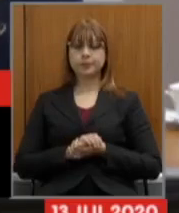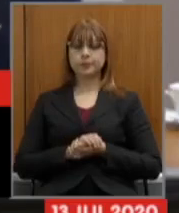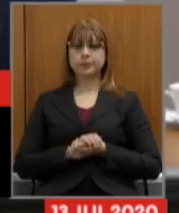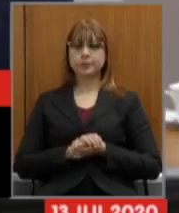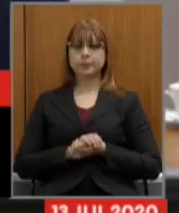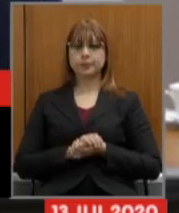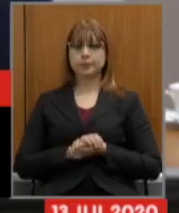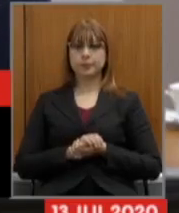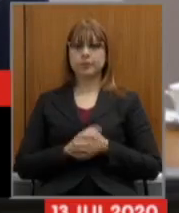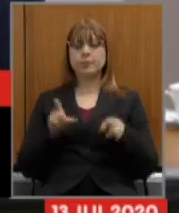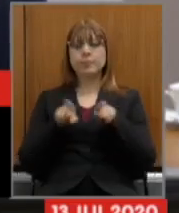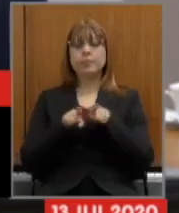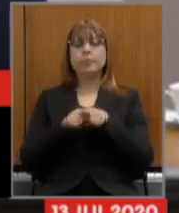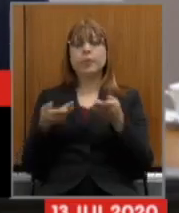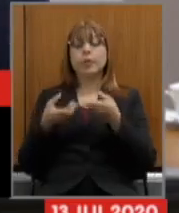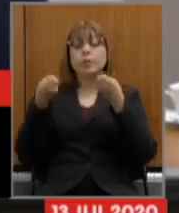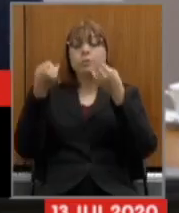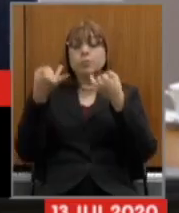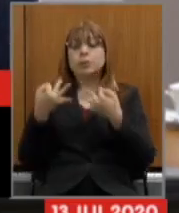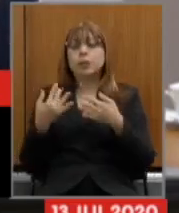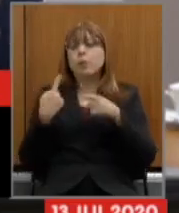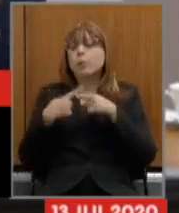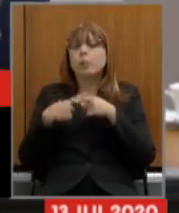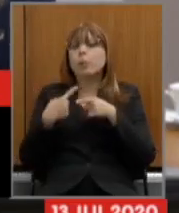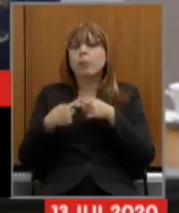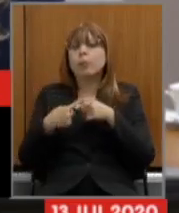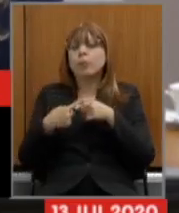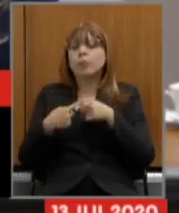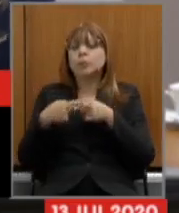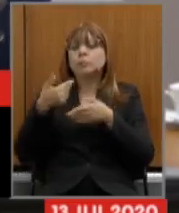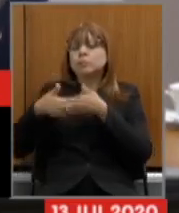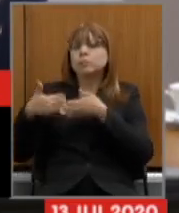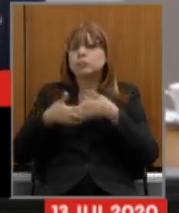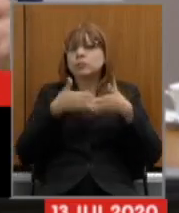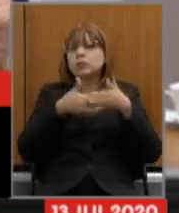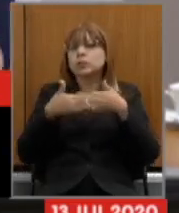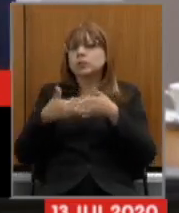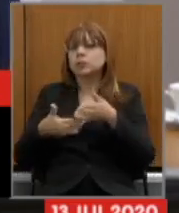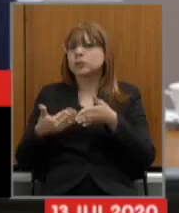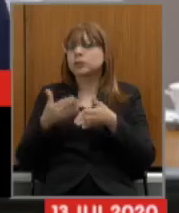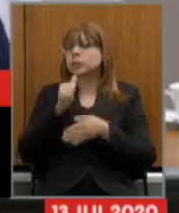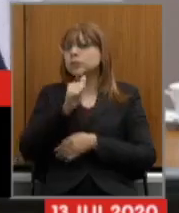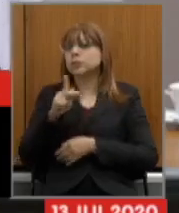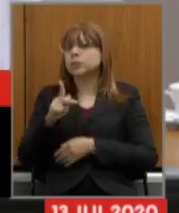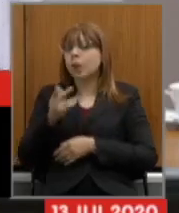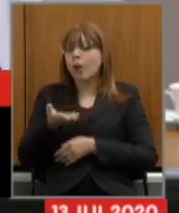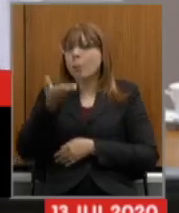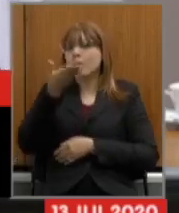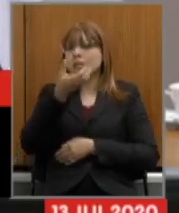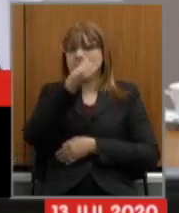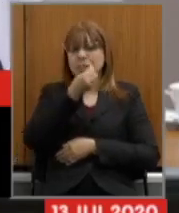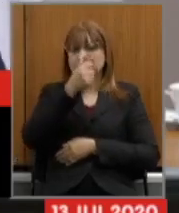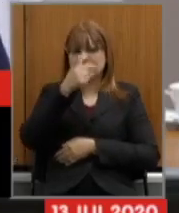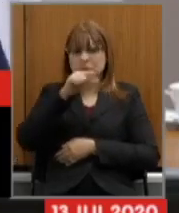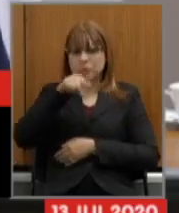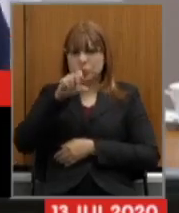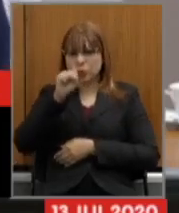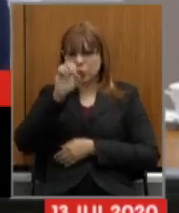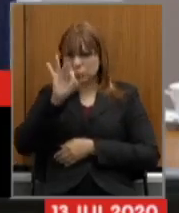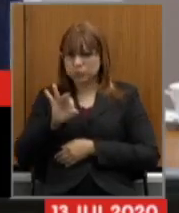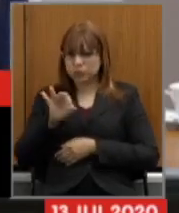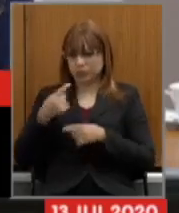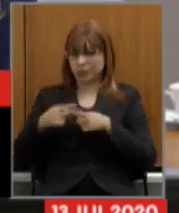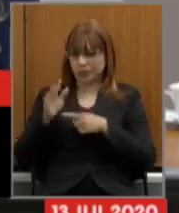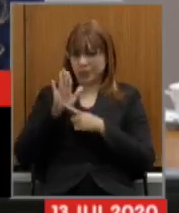eu quero agora explicar porque que as despesas com inativos aumentaram 67,8% que foi